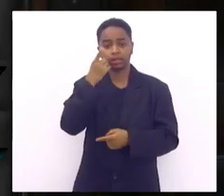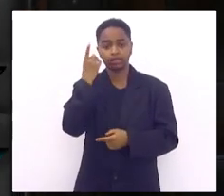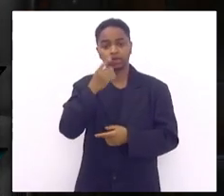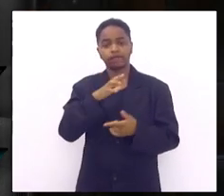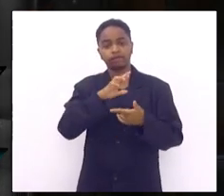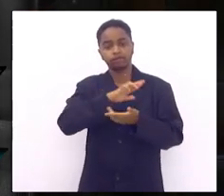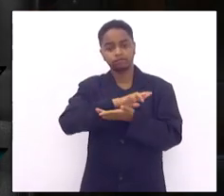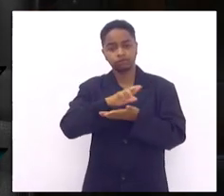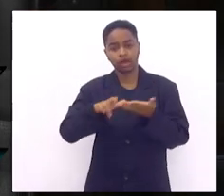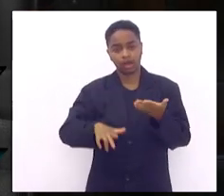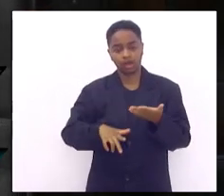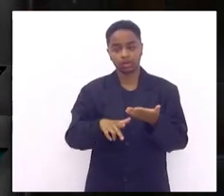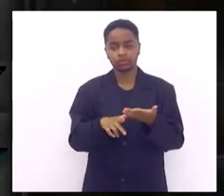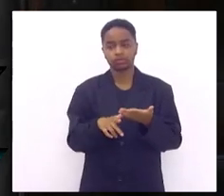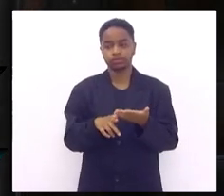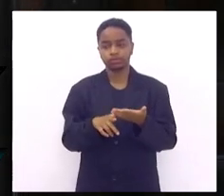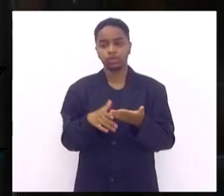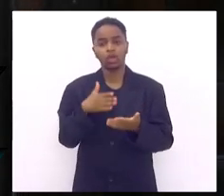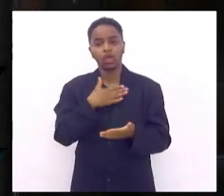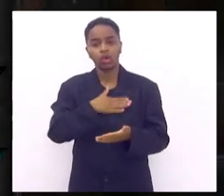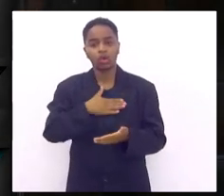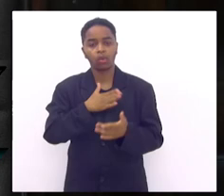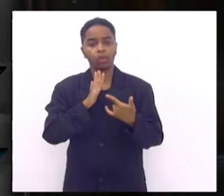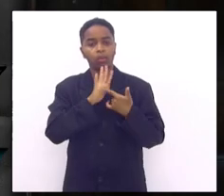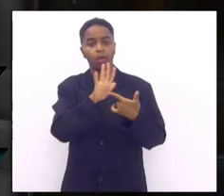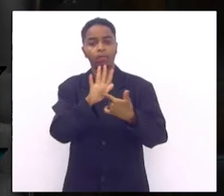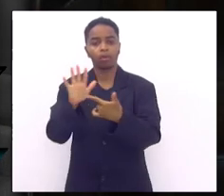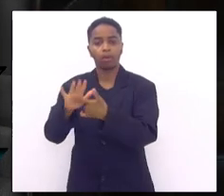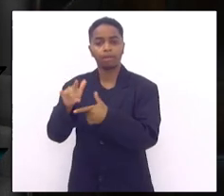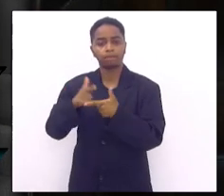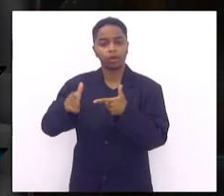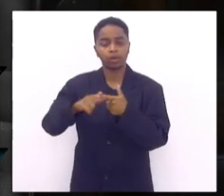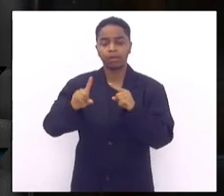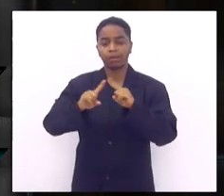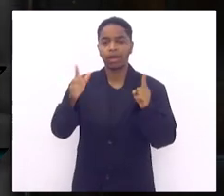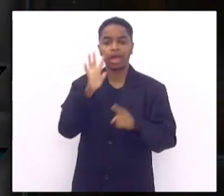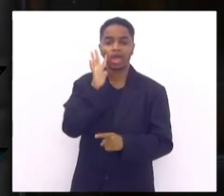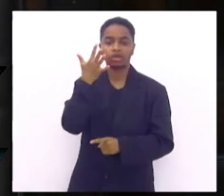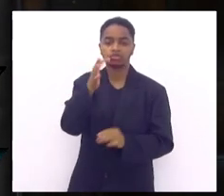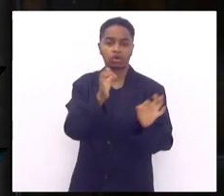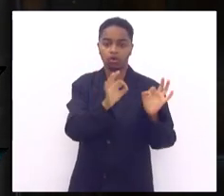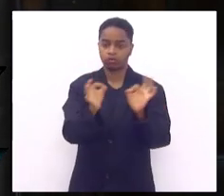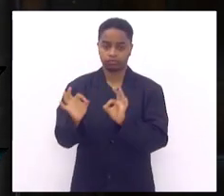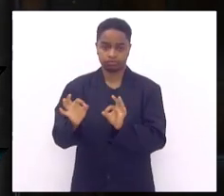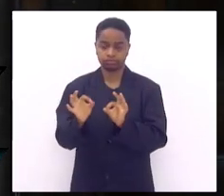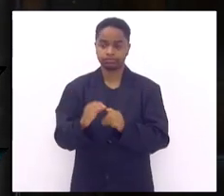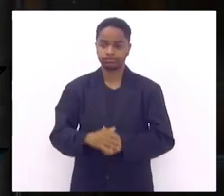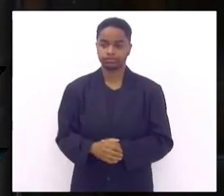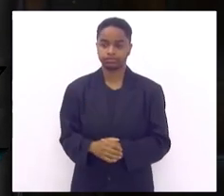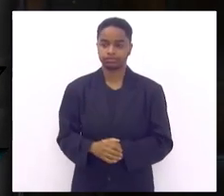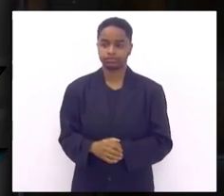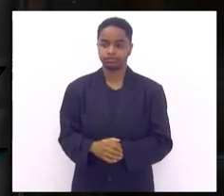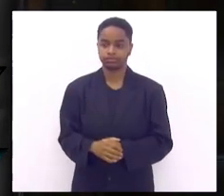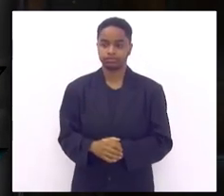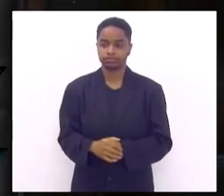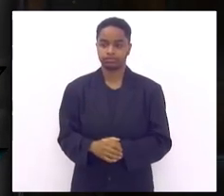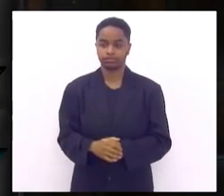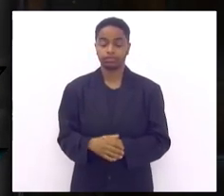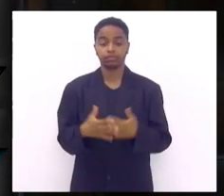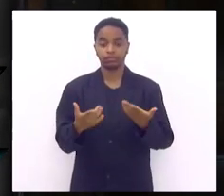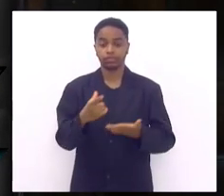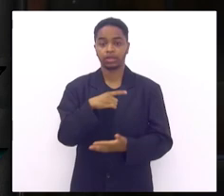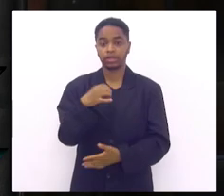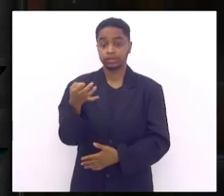que gostam de apontar o problema e poucos deputados que gostam de solucionar o problema e com